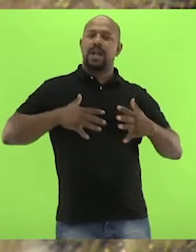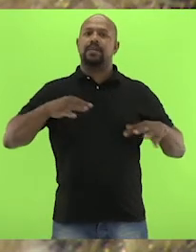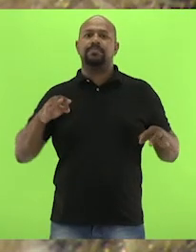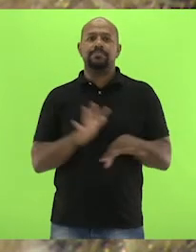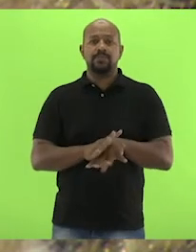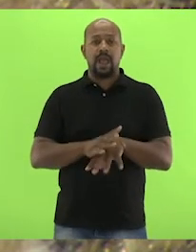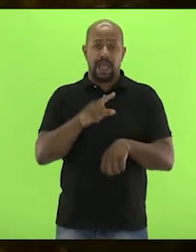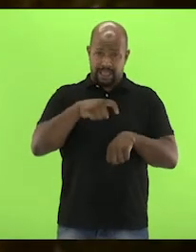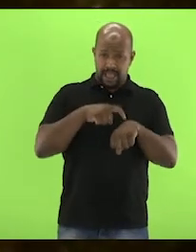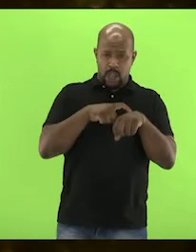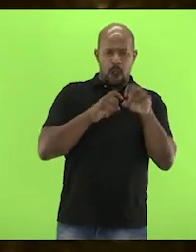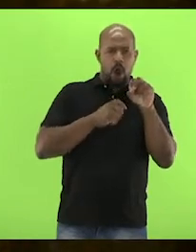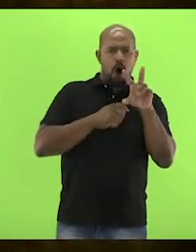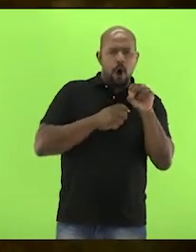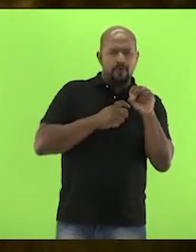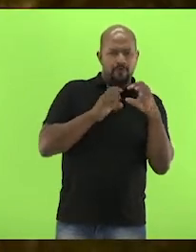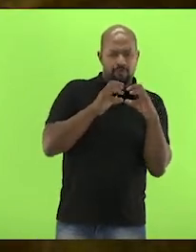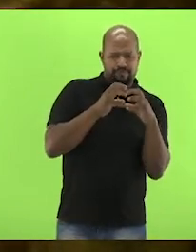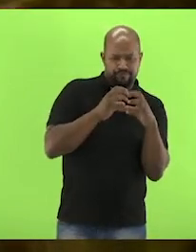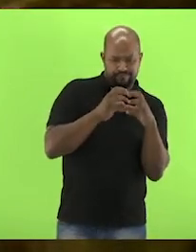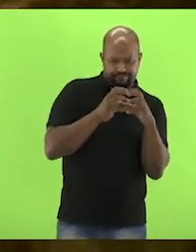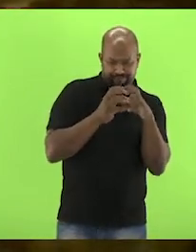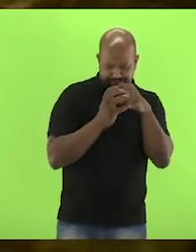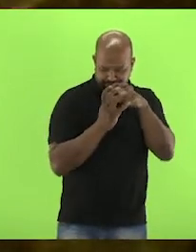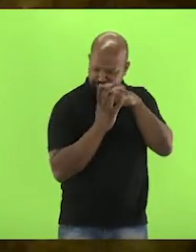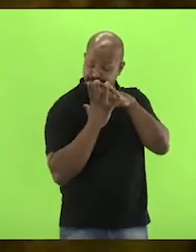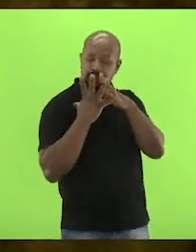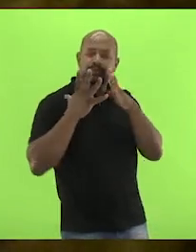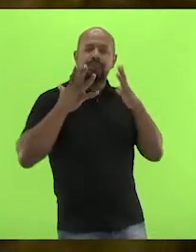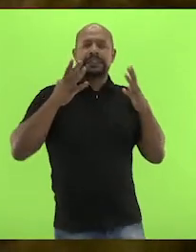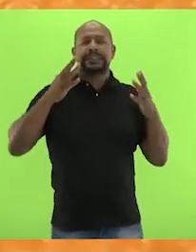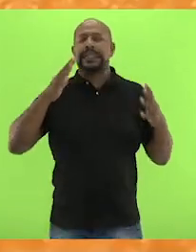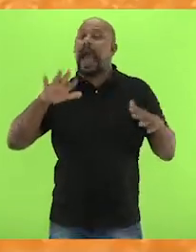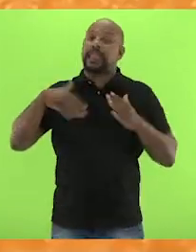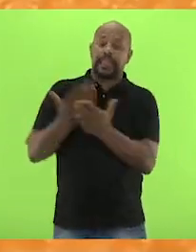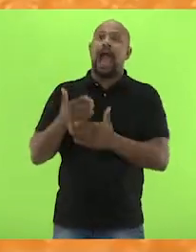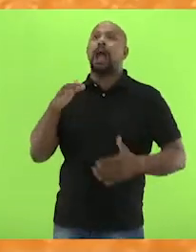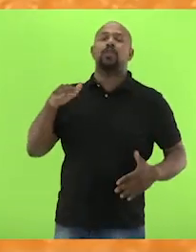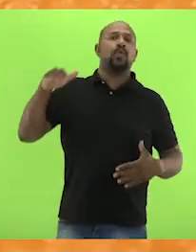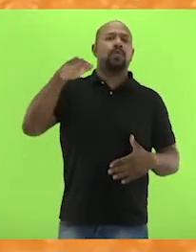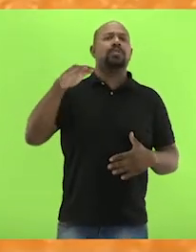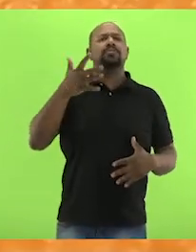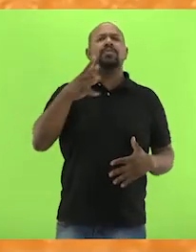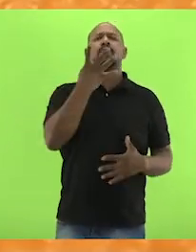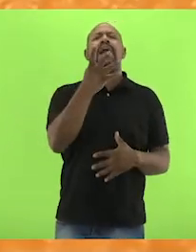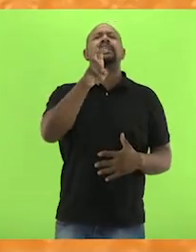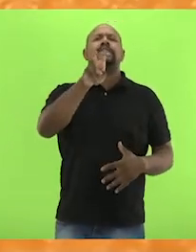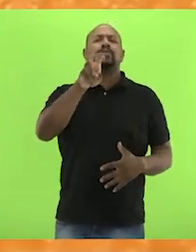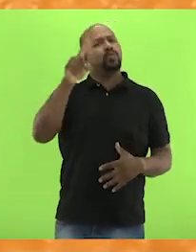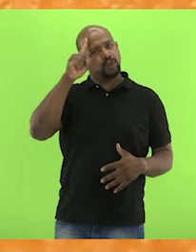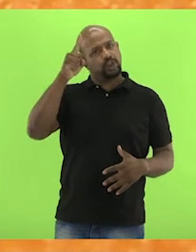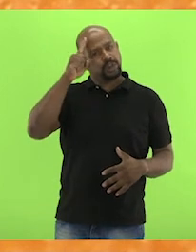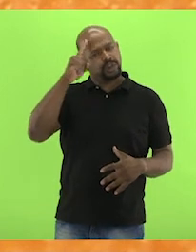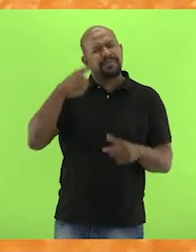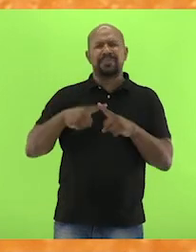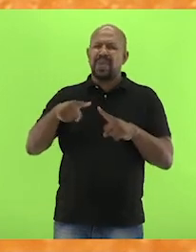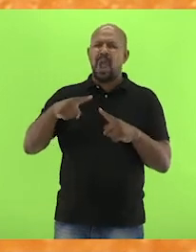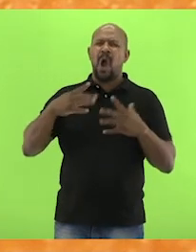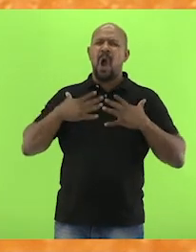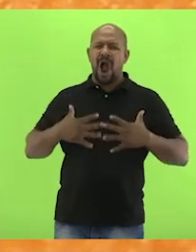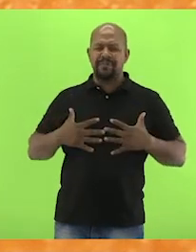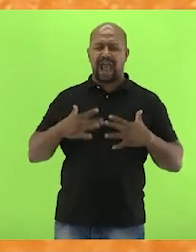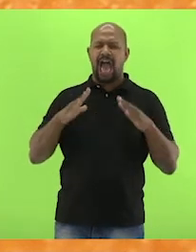de ovo até a fase adulta leva em média 45 dias. Vejam como o corpo dele é achatado.